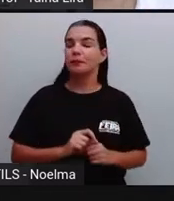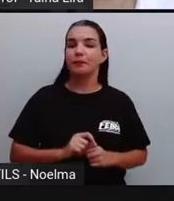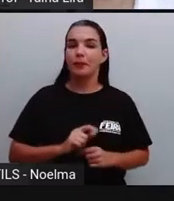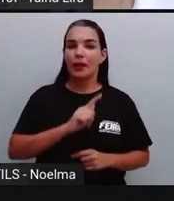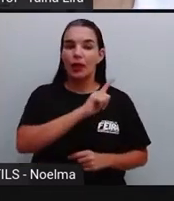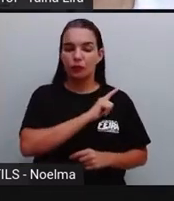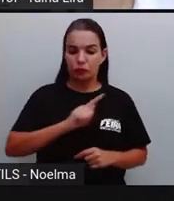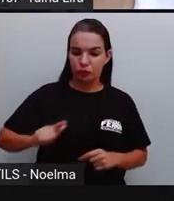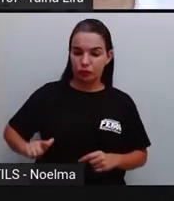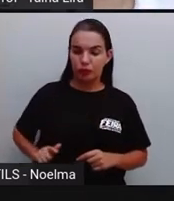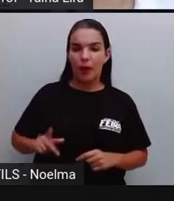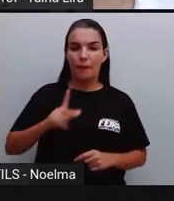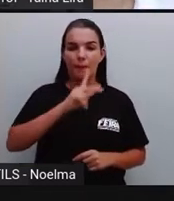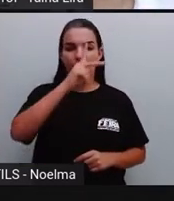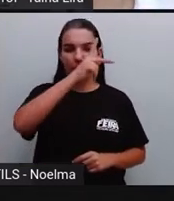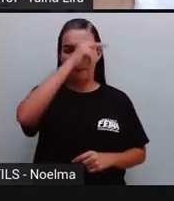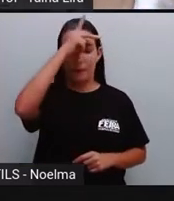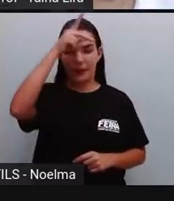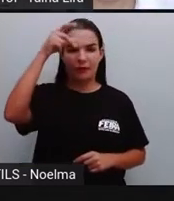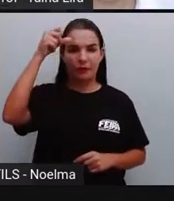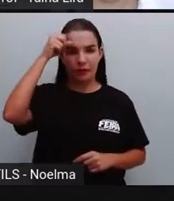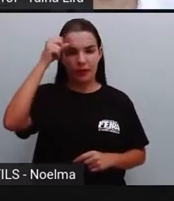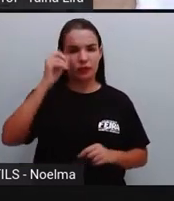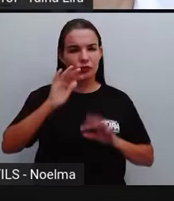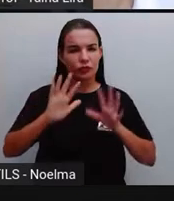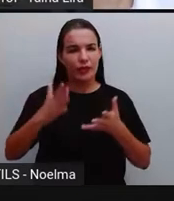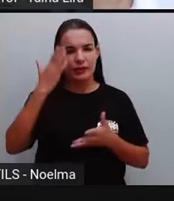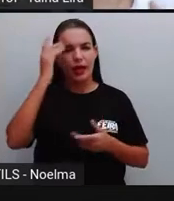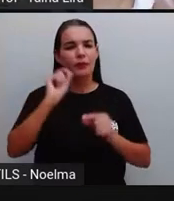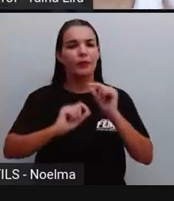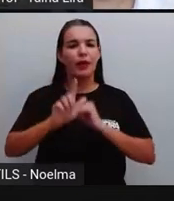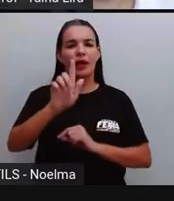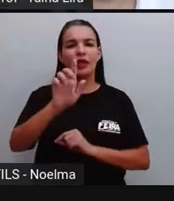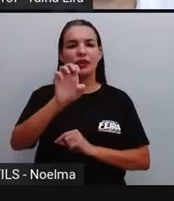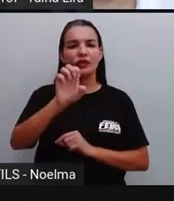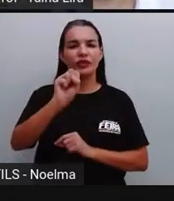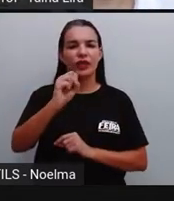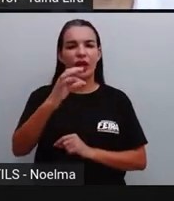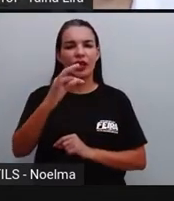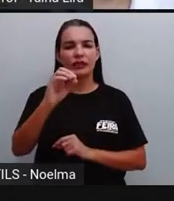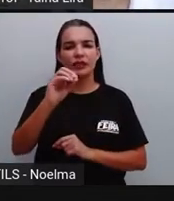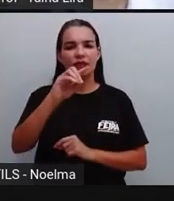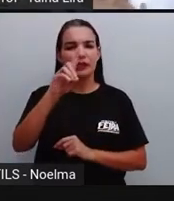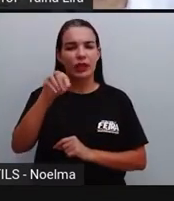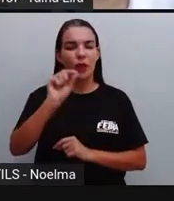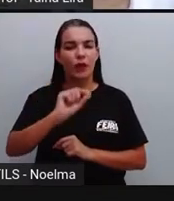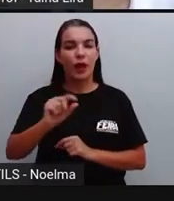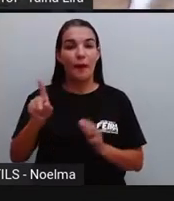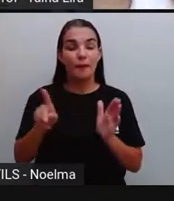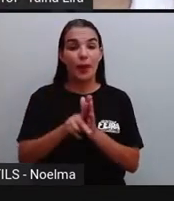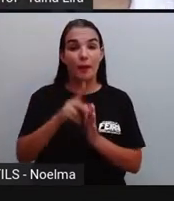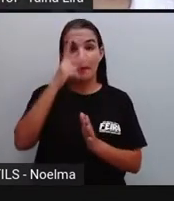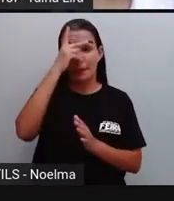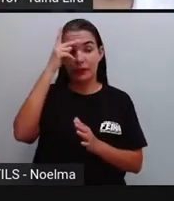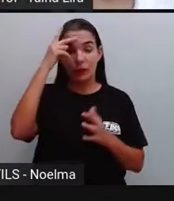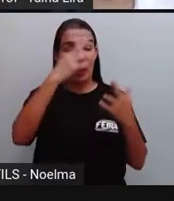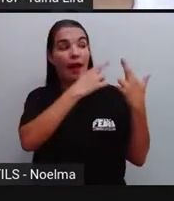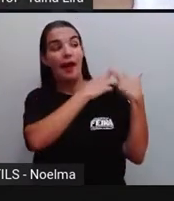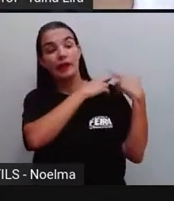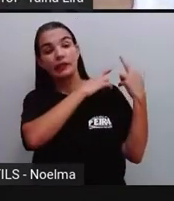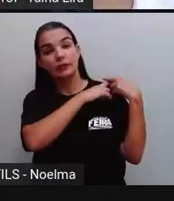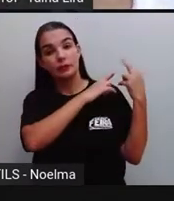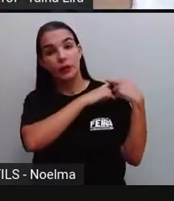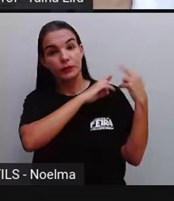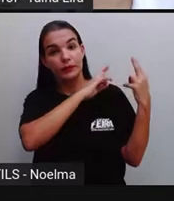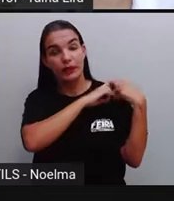sabemos o que é a gestão, o que é um gestor, certo? Que o gestor é a pessoa